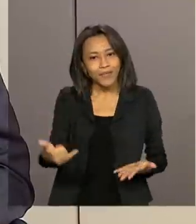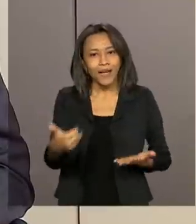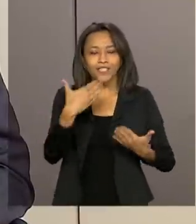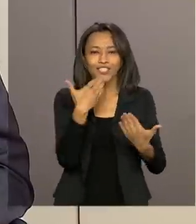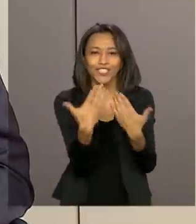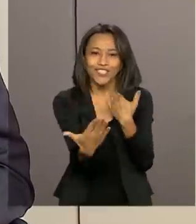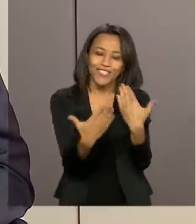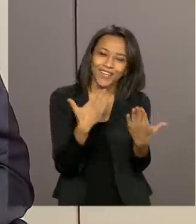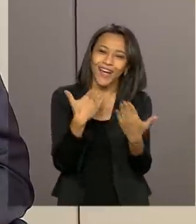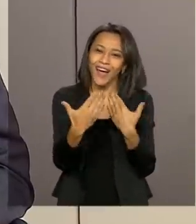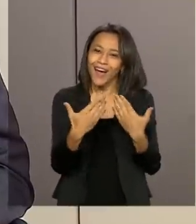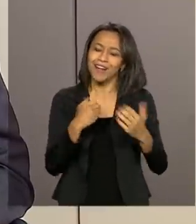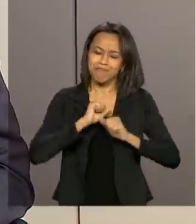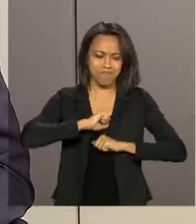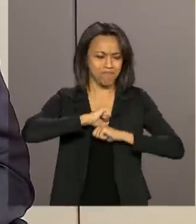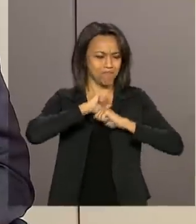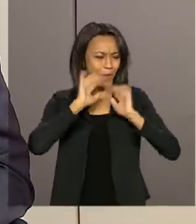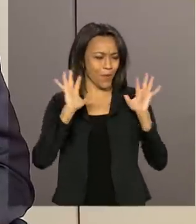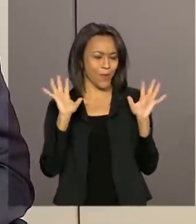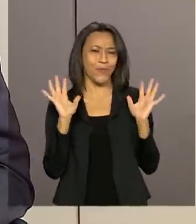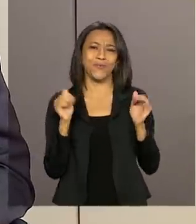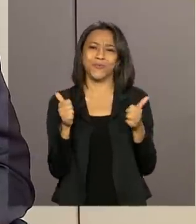diálogo franco que nós tivemos aqui,